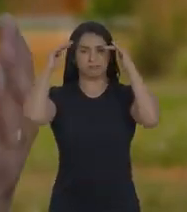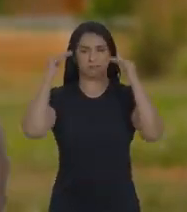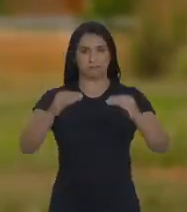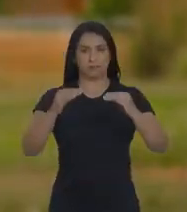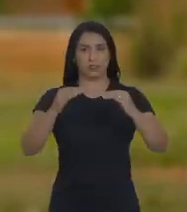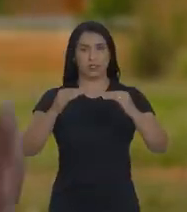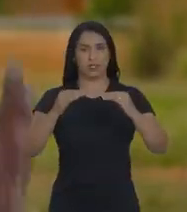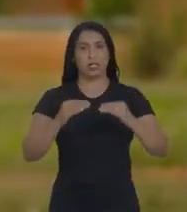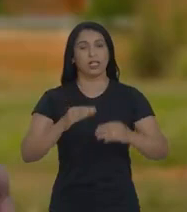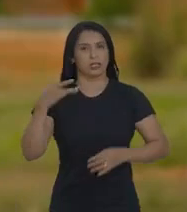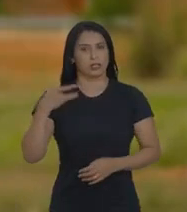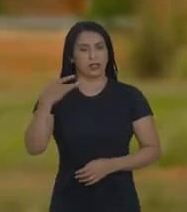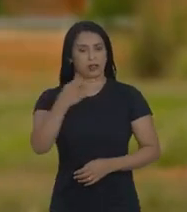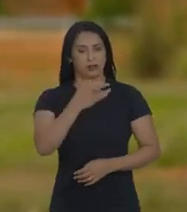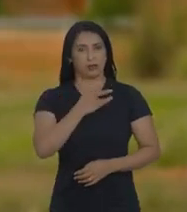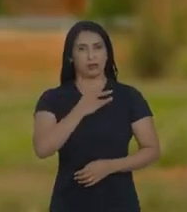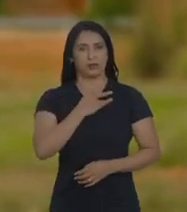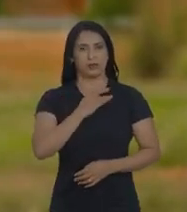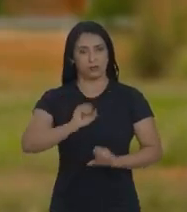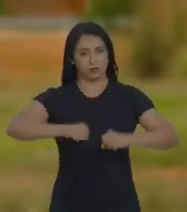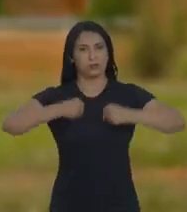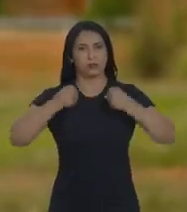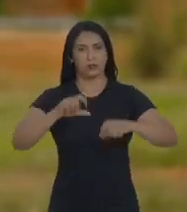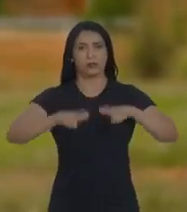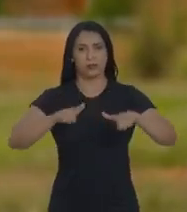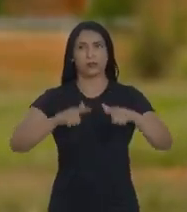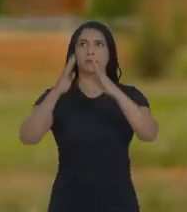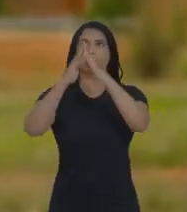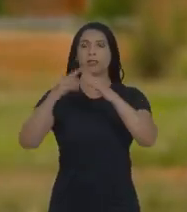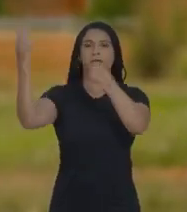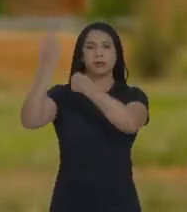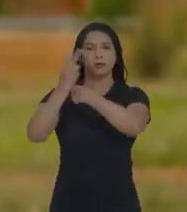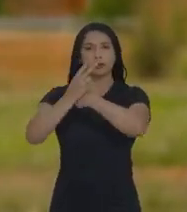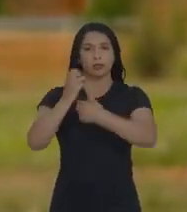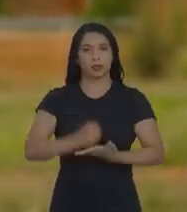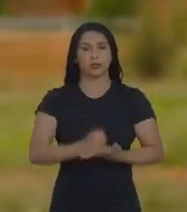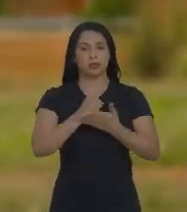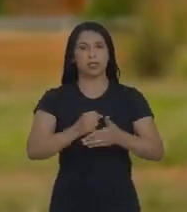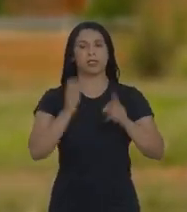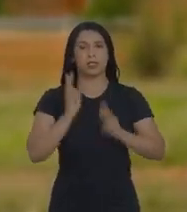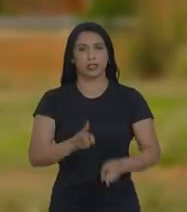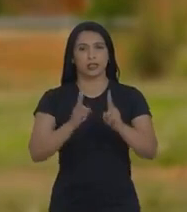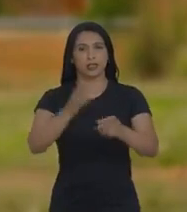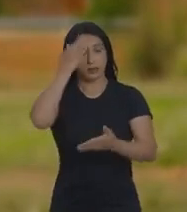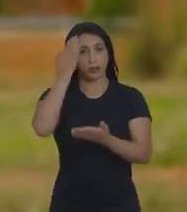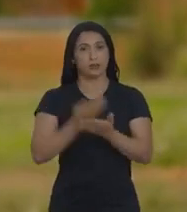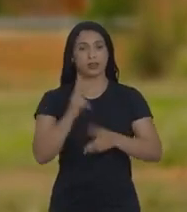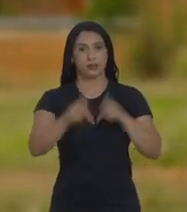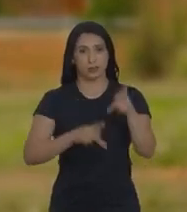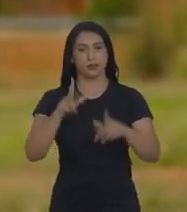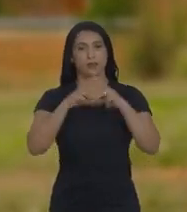a Deus pela saúde e disposição para trabalhar. E peço que me proteja e inspire para que eu esteja sempre à altura da